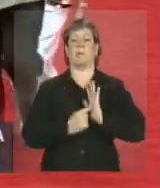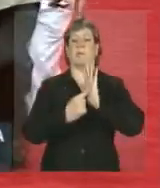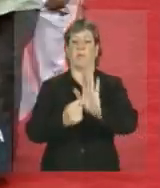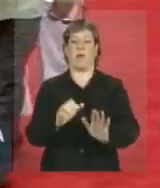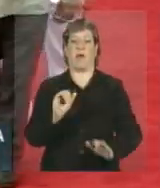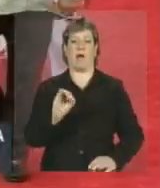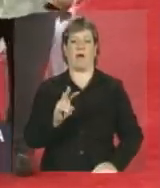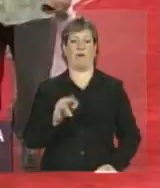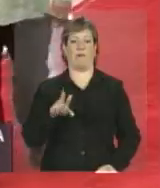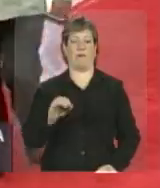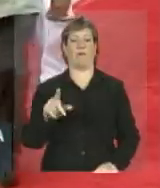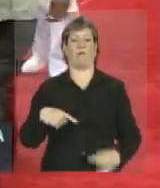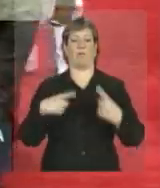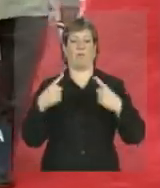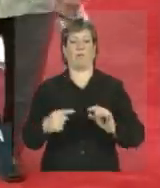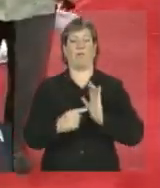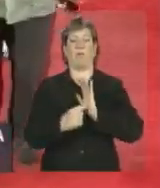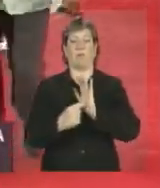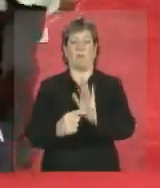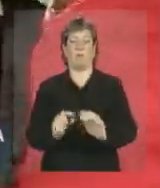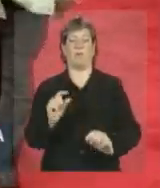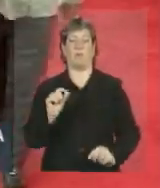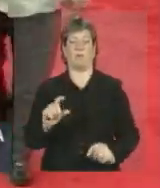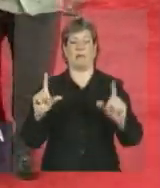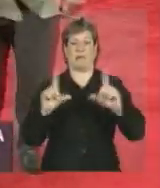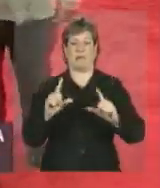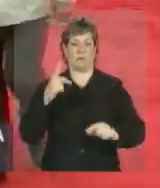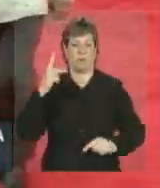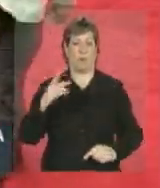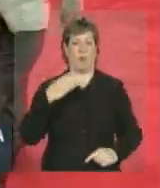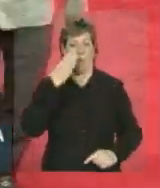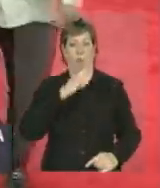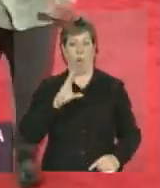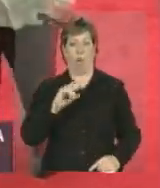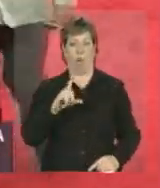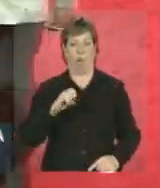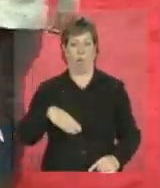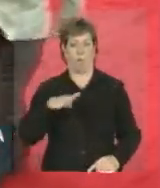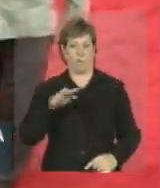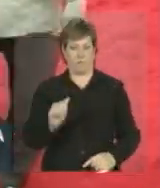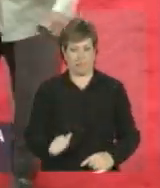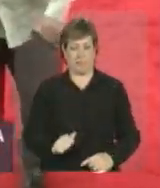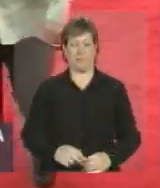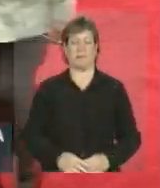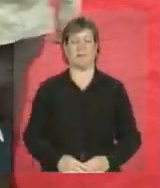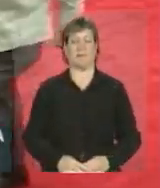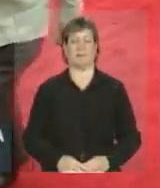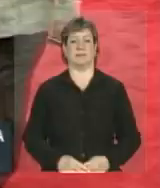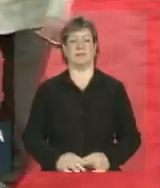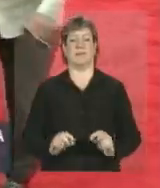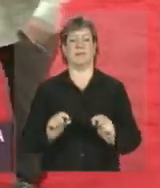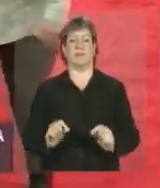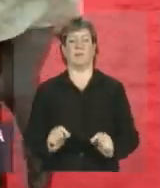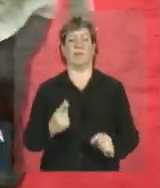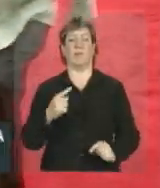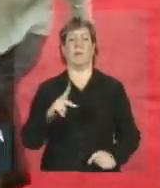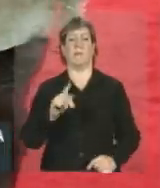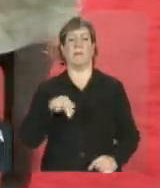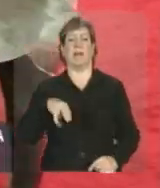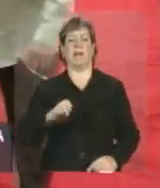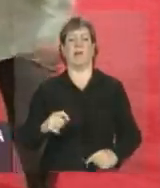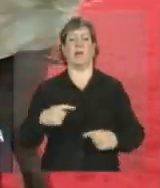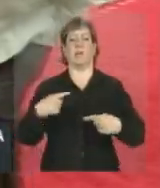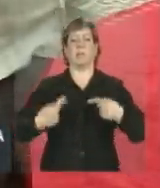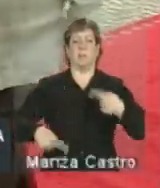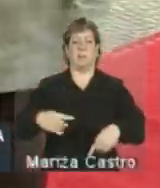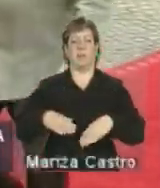ao vivo por um pool de imagens da televisão local de Cartagena de um painel do comércio e